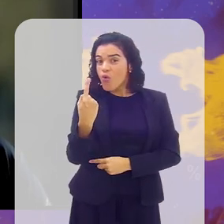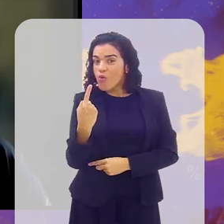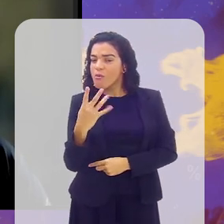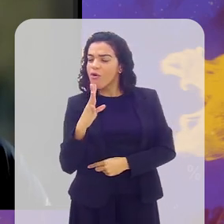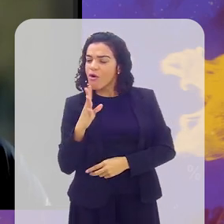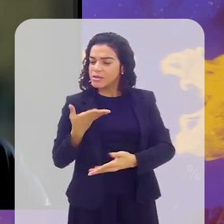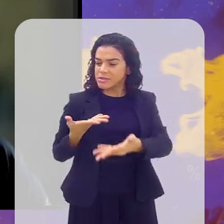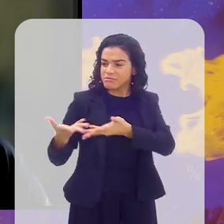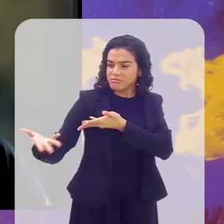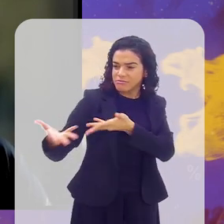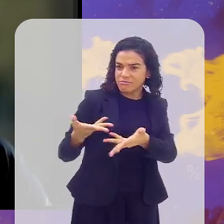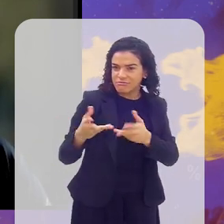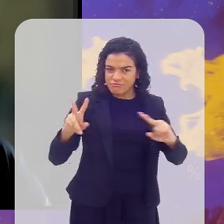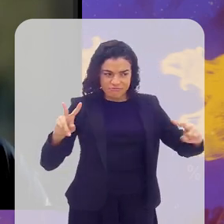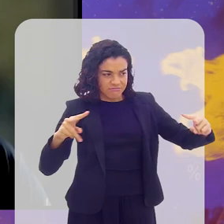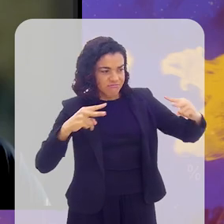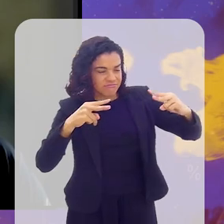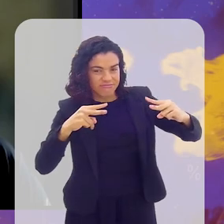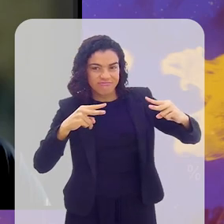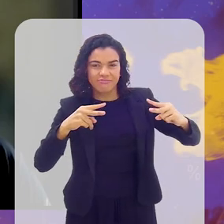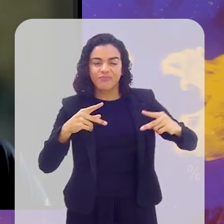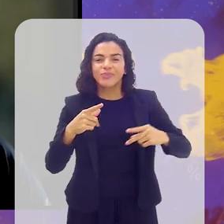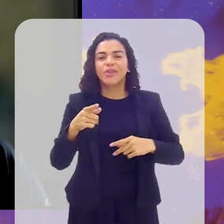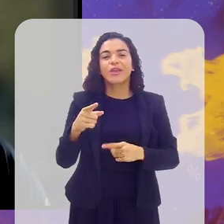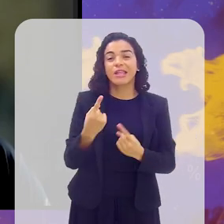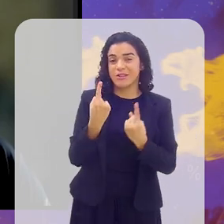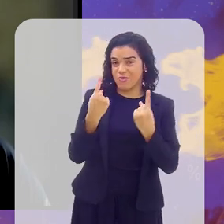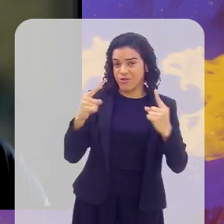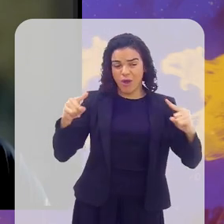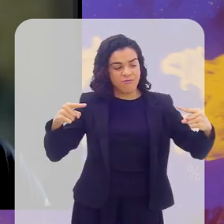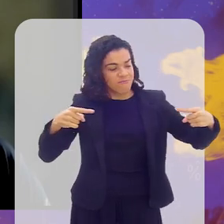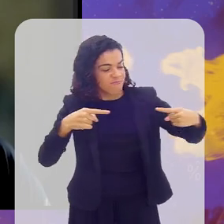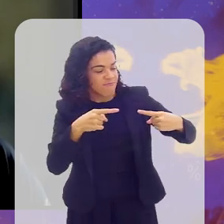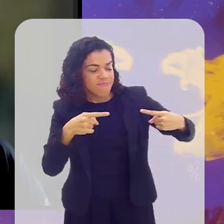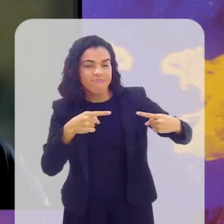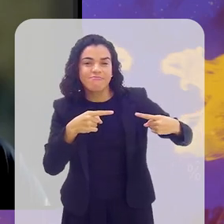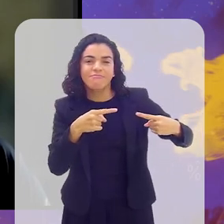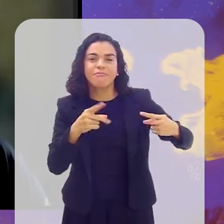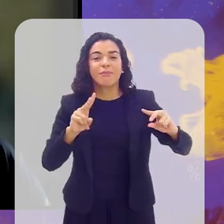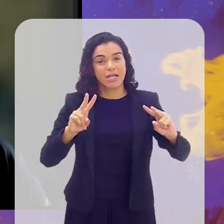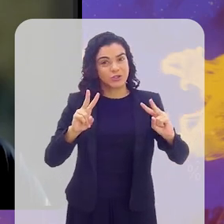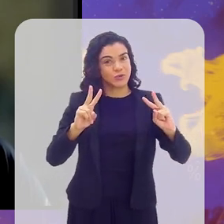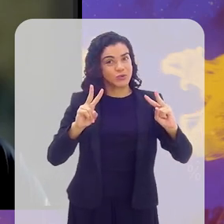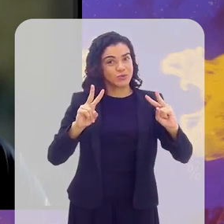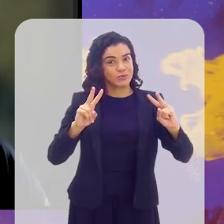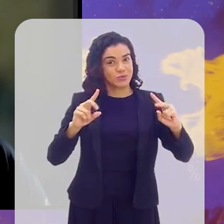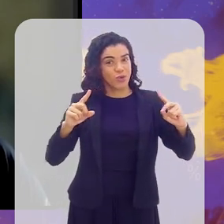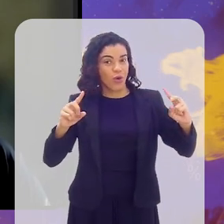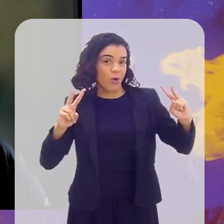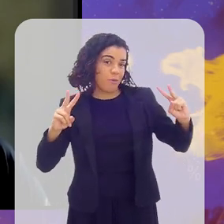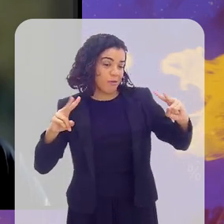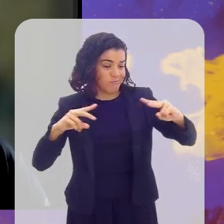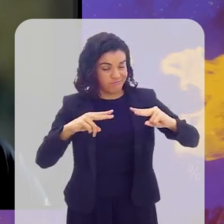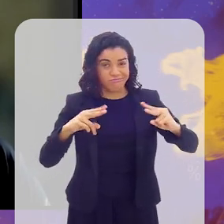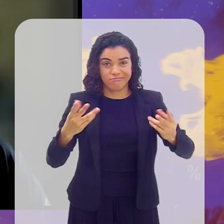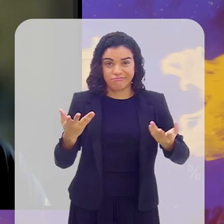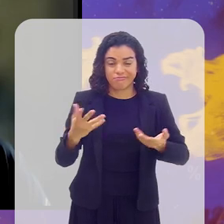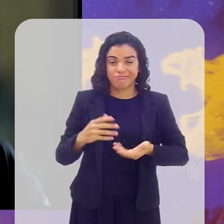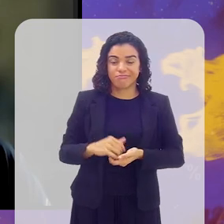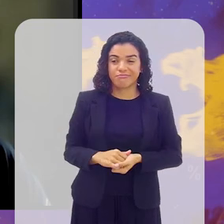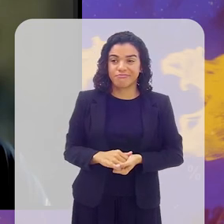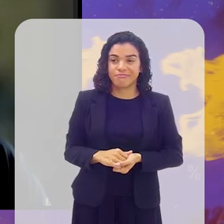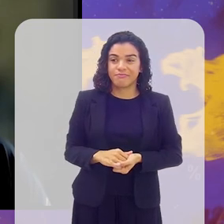conhecer o outro. E, evidentemente, também, como na forma individual, saber do adversário. Mas aí, duplamente, tanto de A como de B, né?